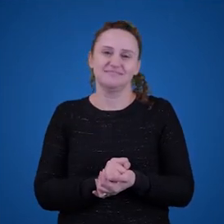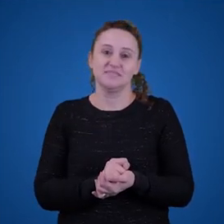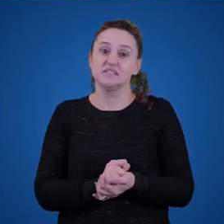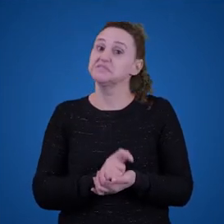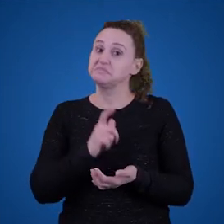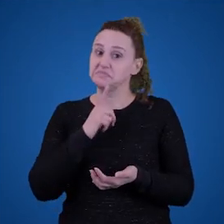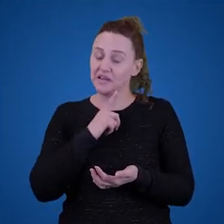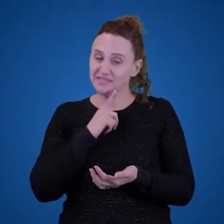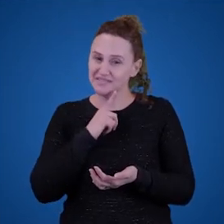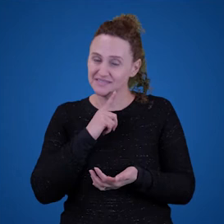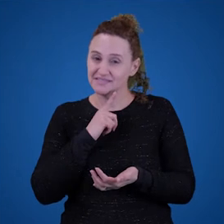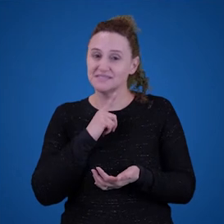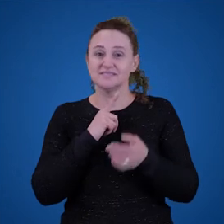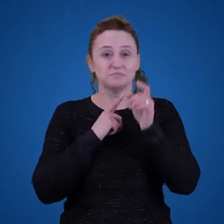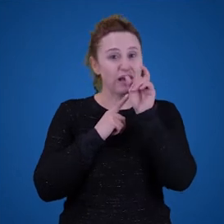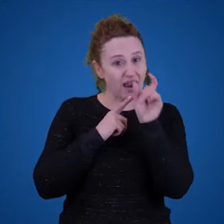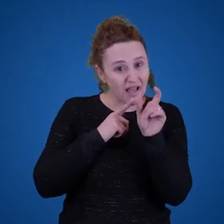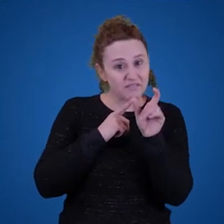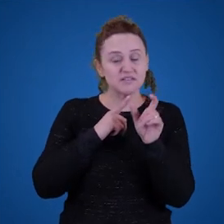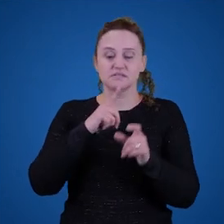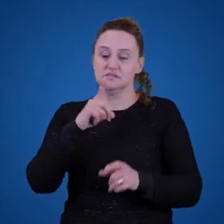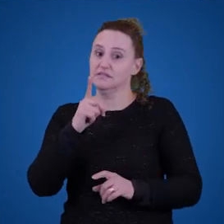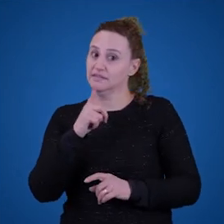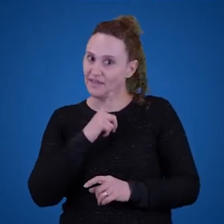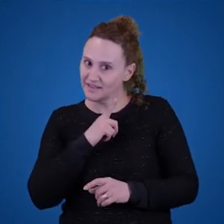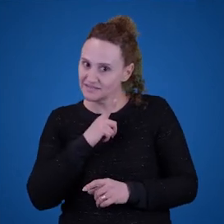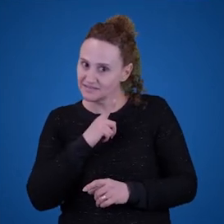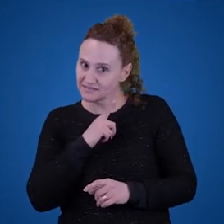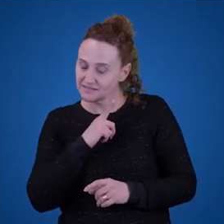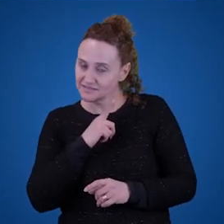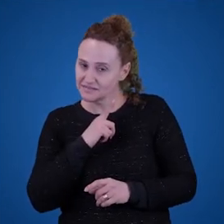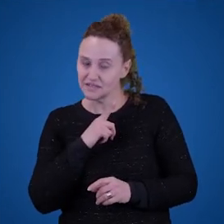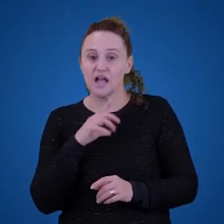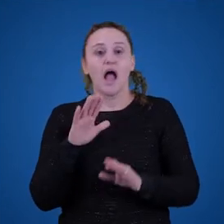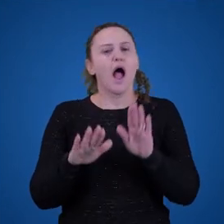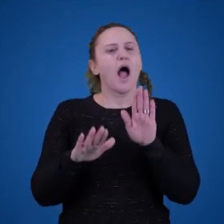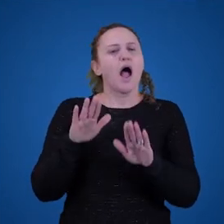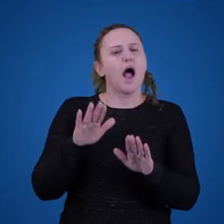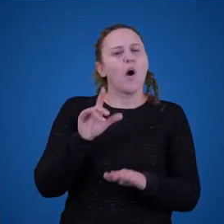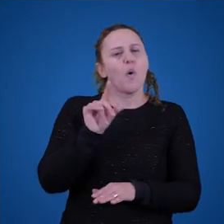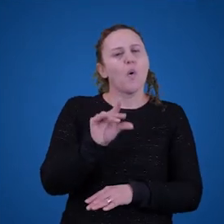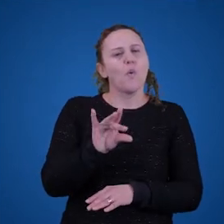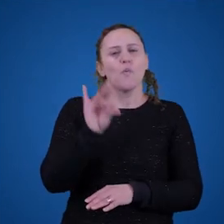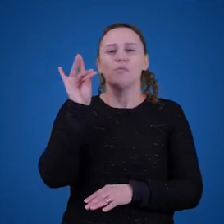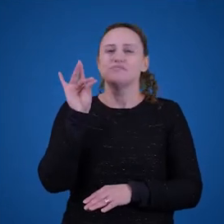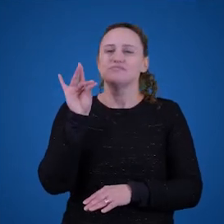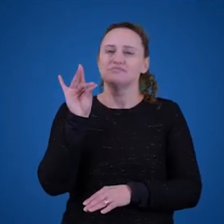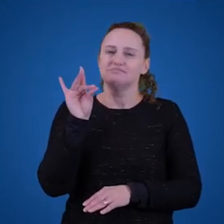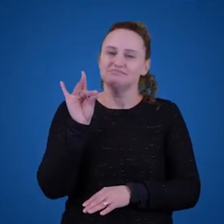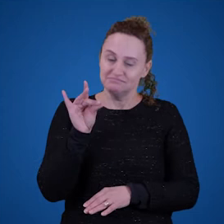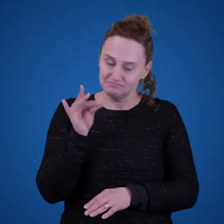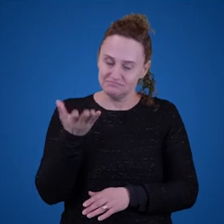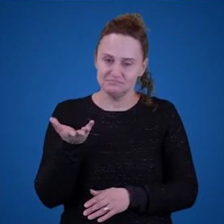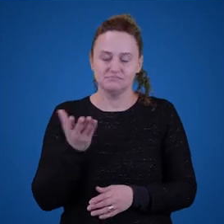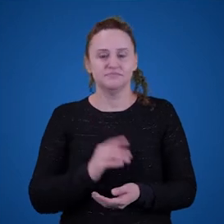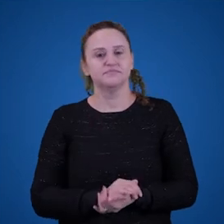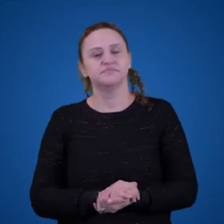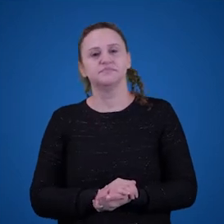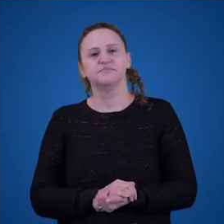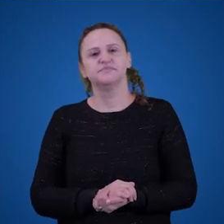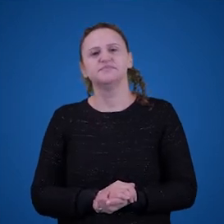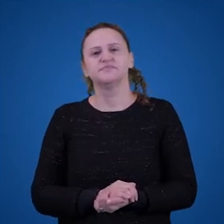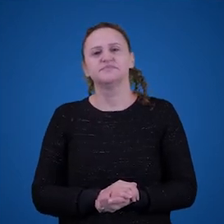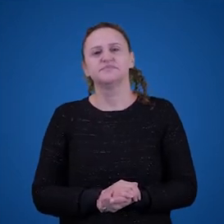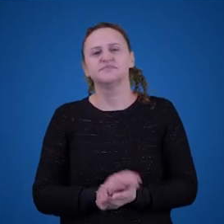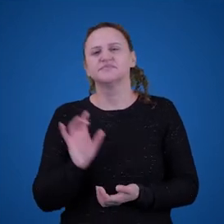quer dizer é que palavras têm significado, né? Ou algumas palavras têm significado, pelo menos. Então, cada